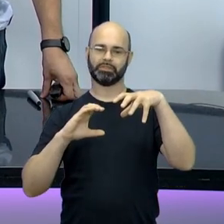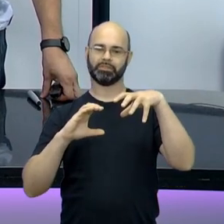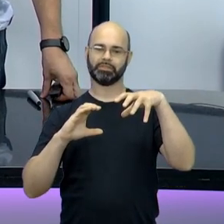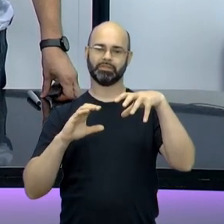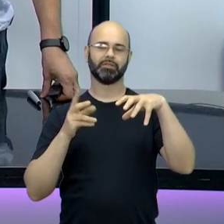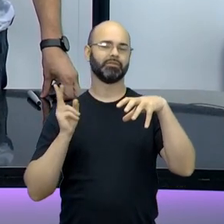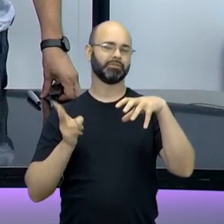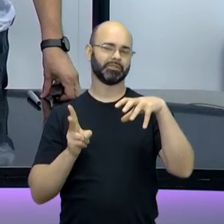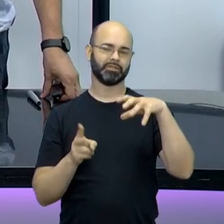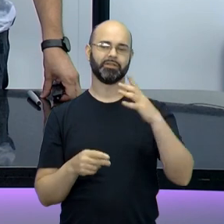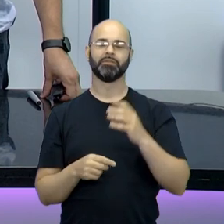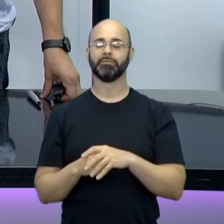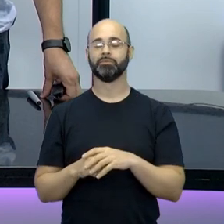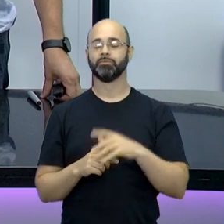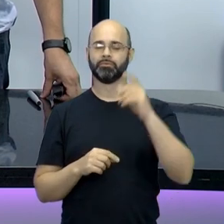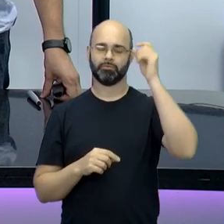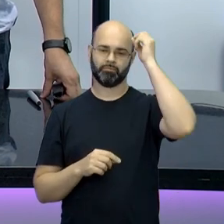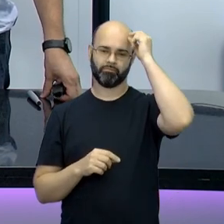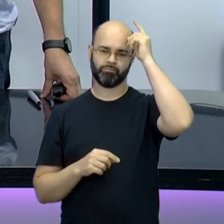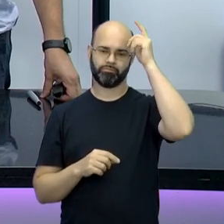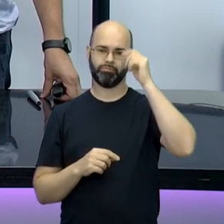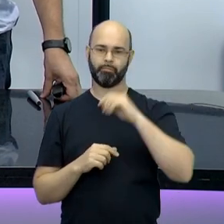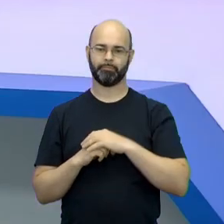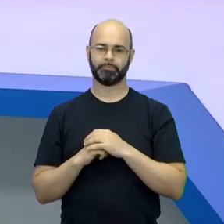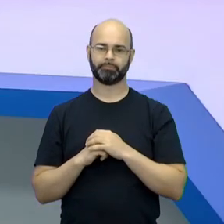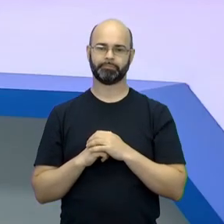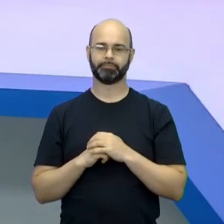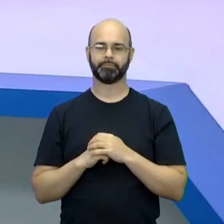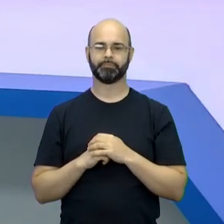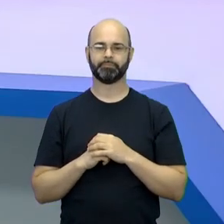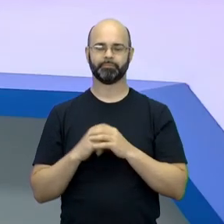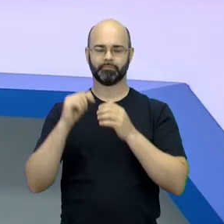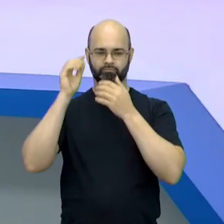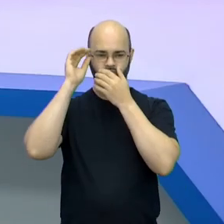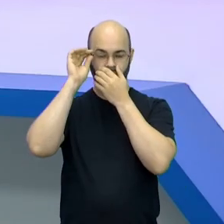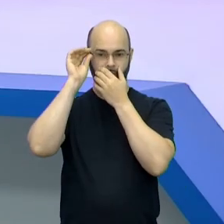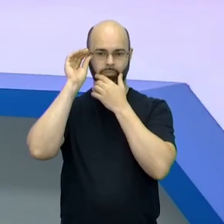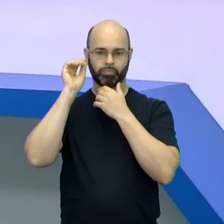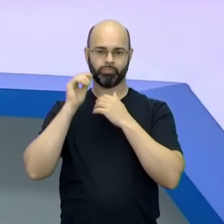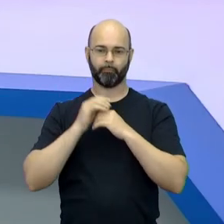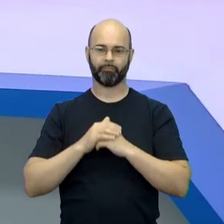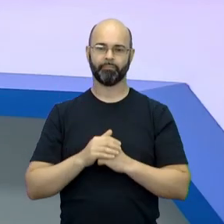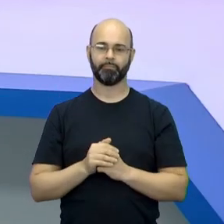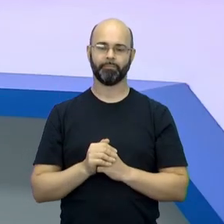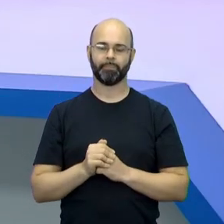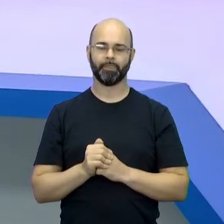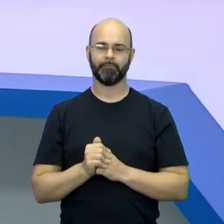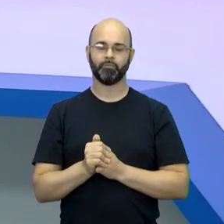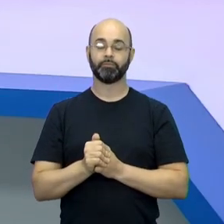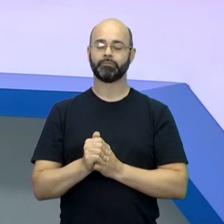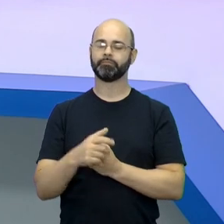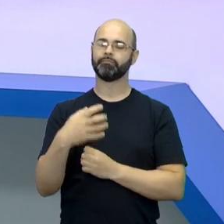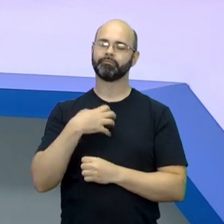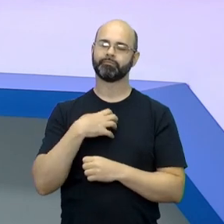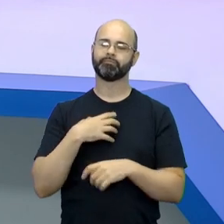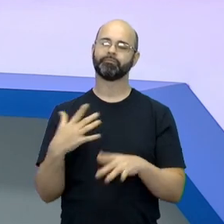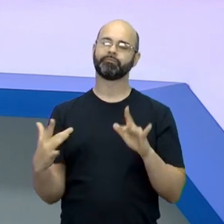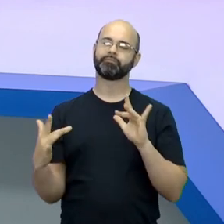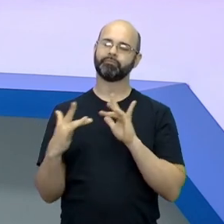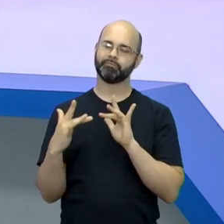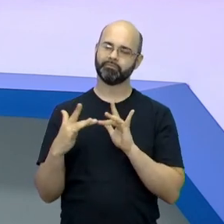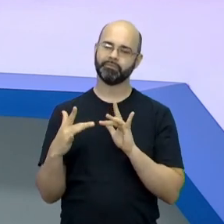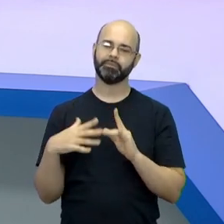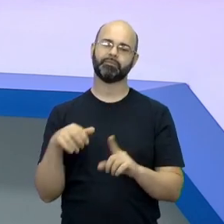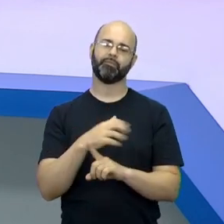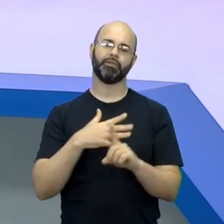muitas das culturas que os nossos antepassados tiveram, aí muitas dos costumes, muitas das formas de convivência em sociedade